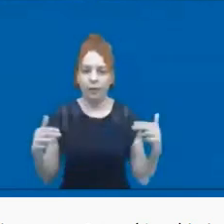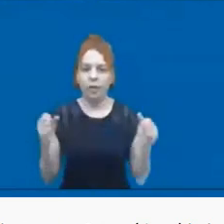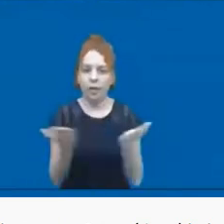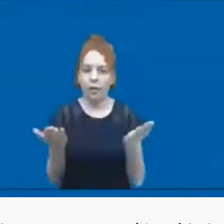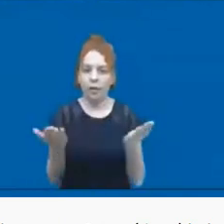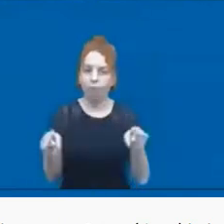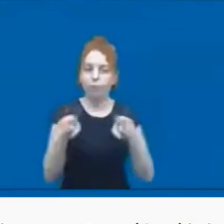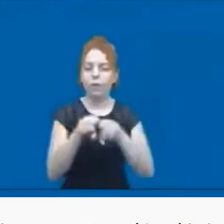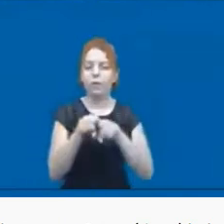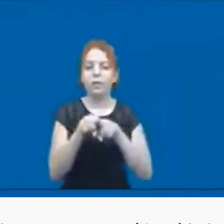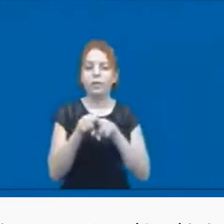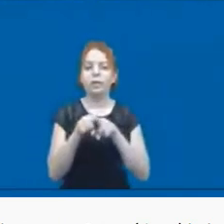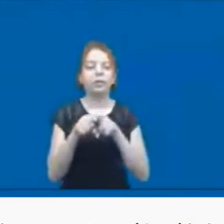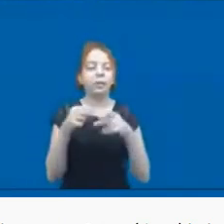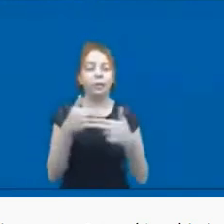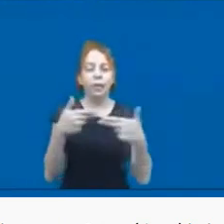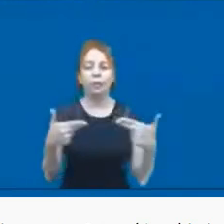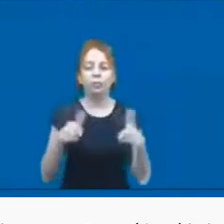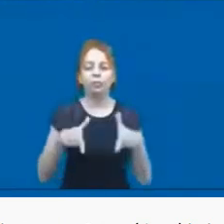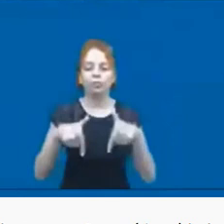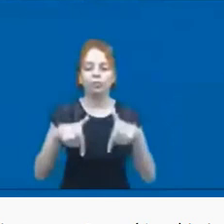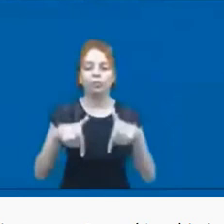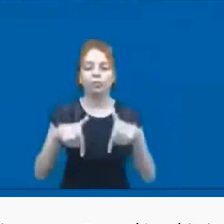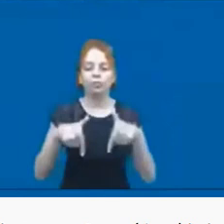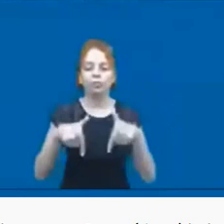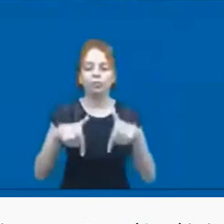certeza, faremos muito mais coisas juntos. Bom,